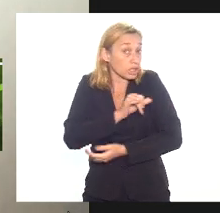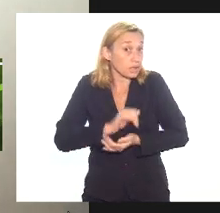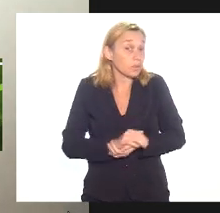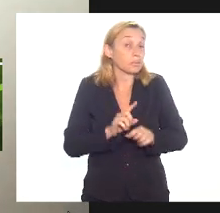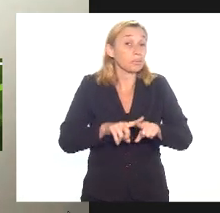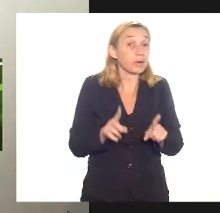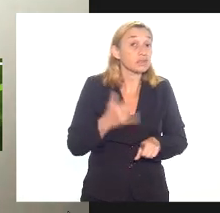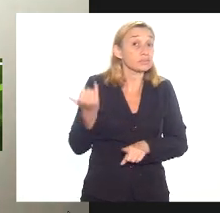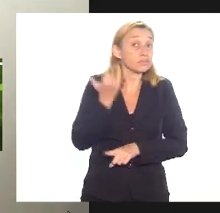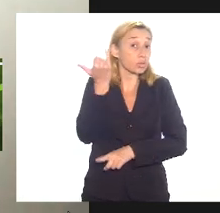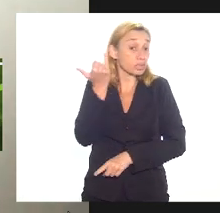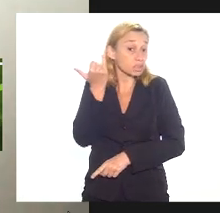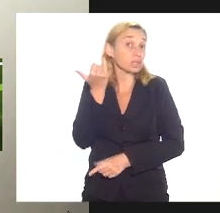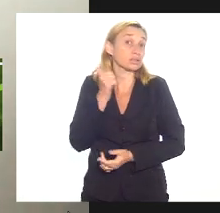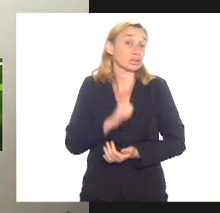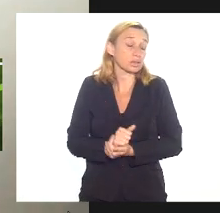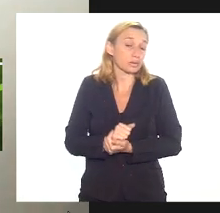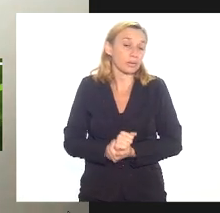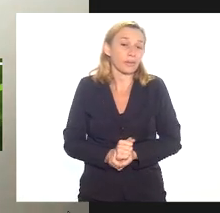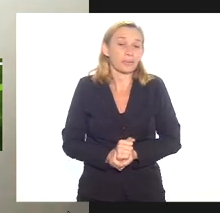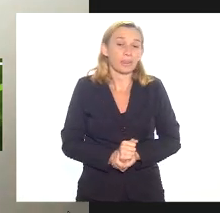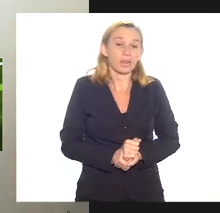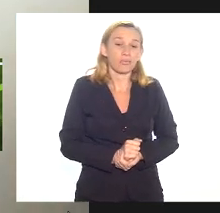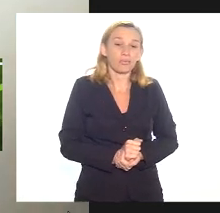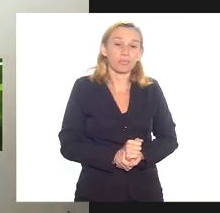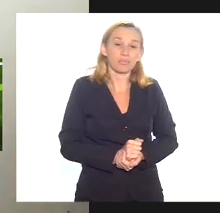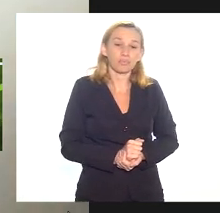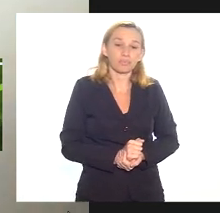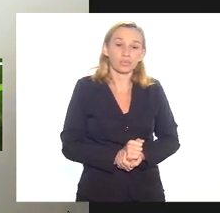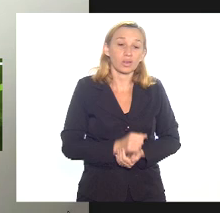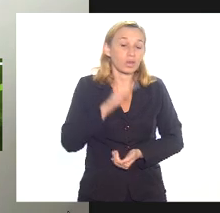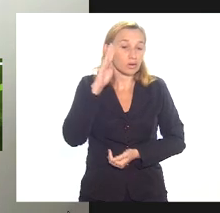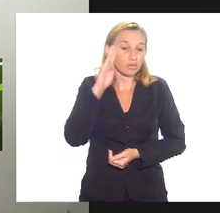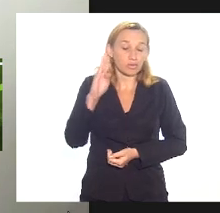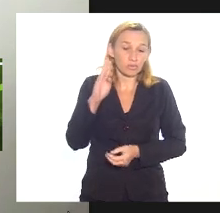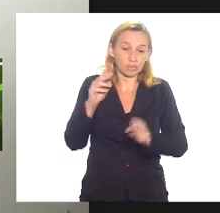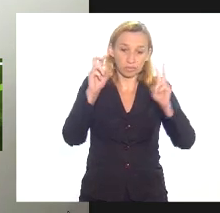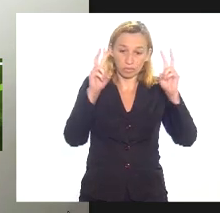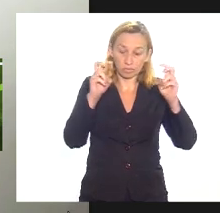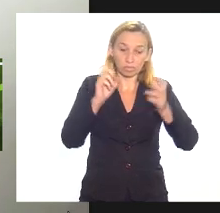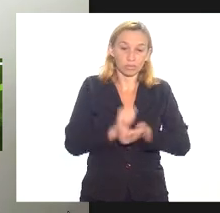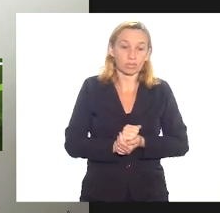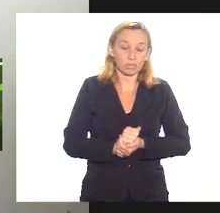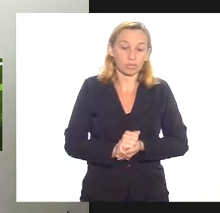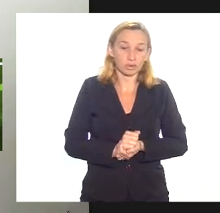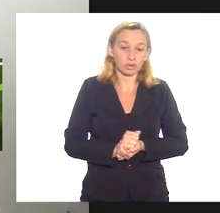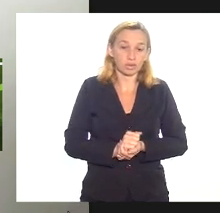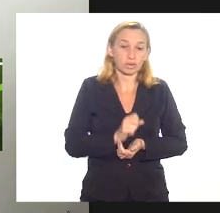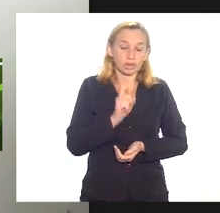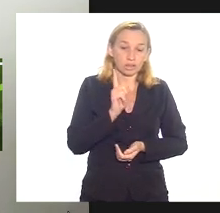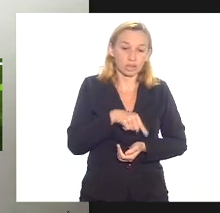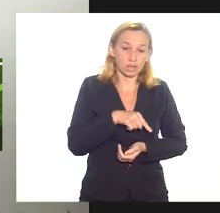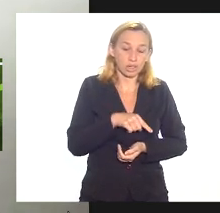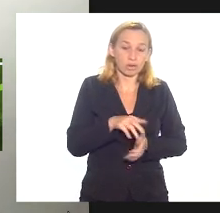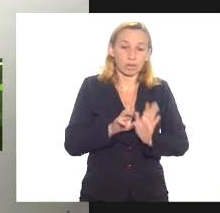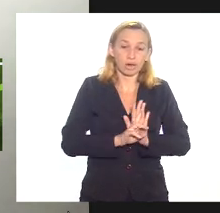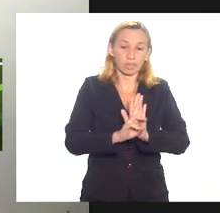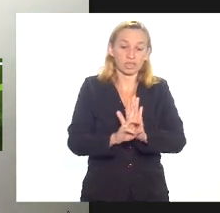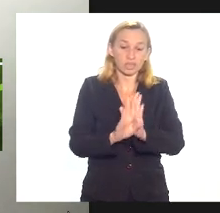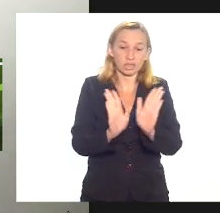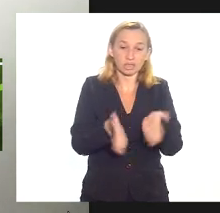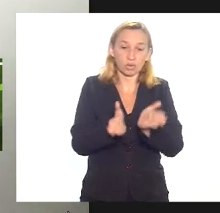importante trazer um elemento central que é a bomba relógio que representa hoje